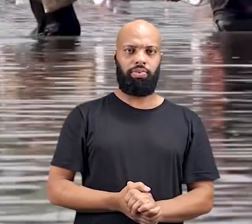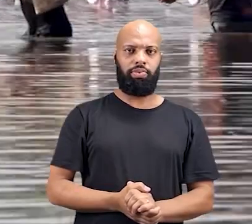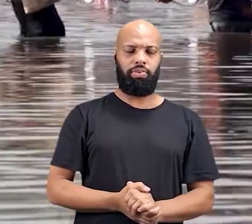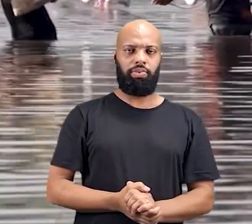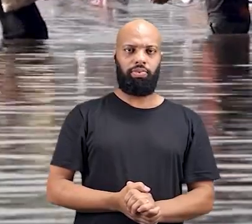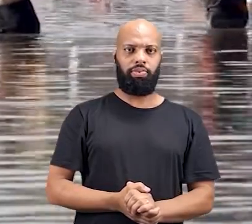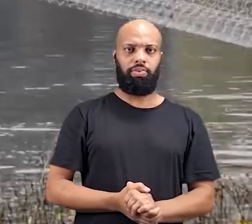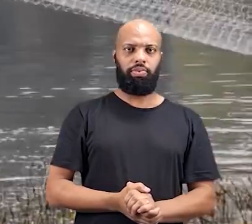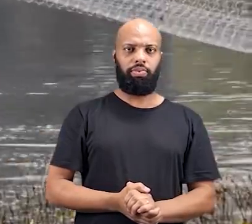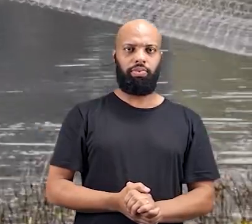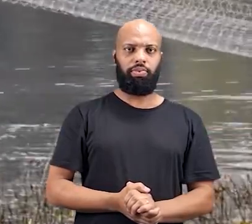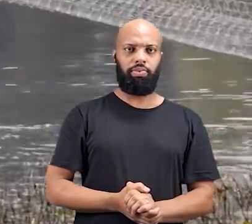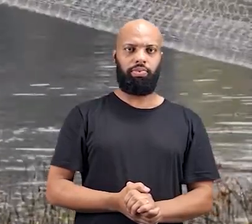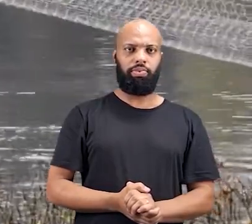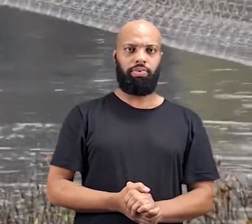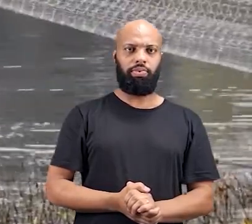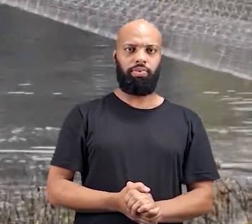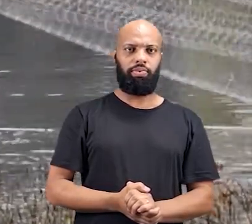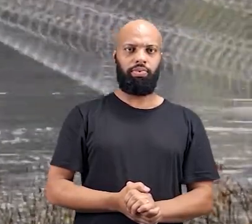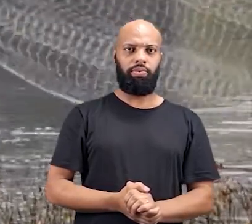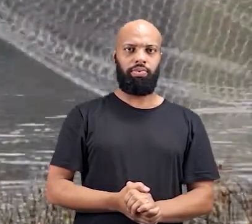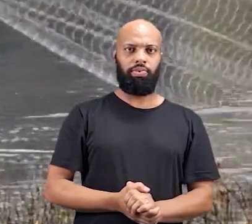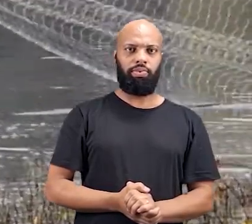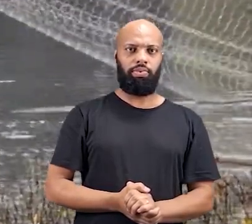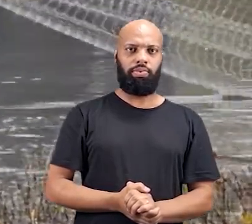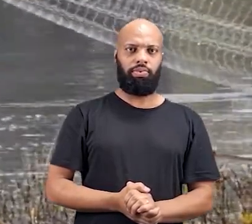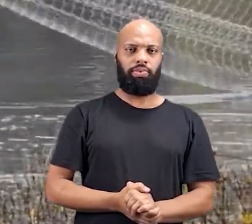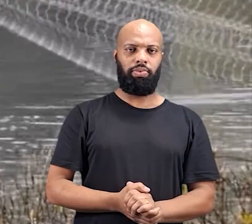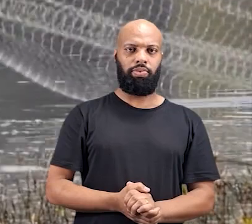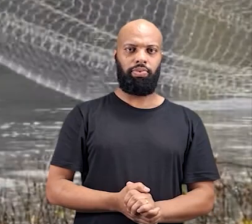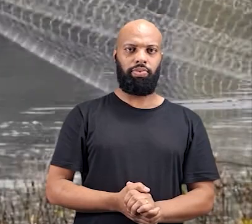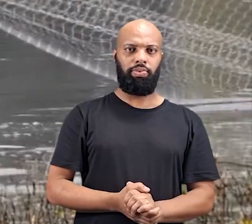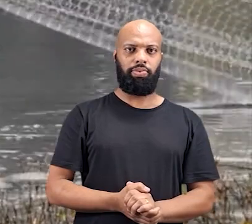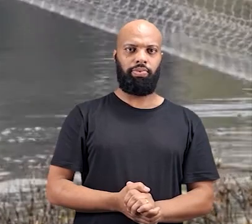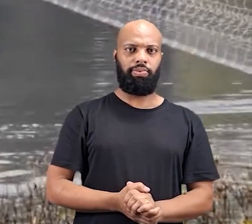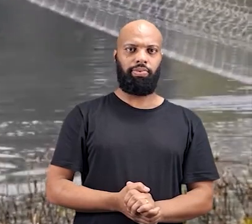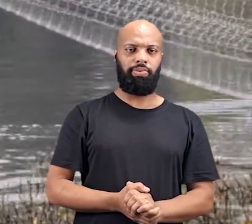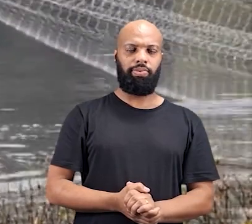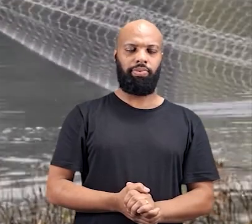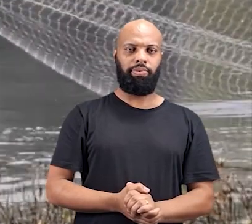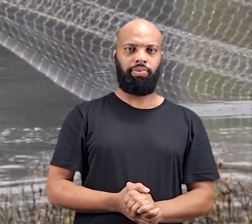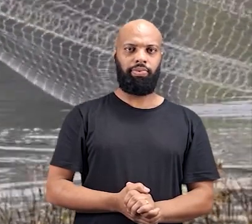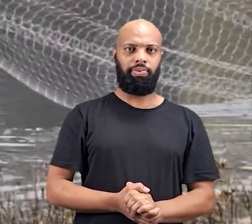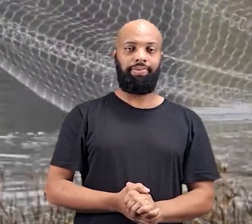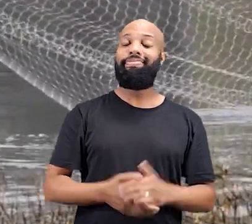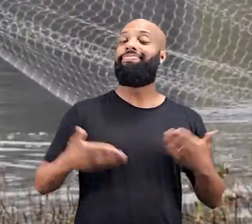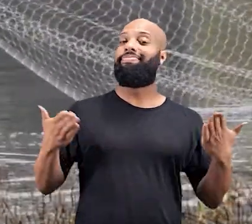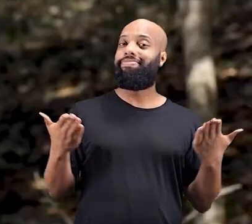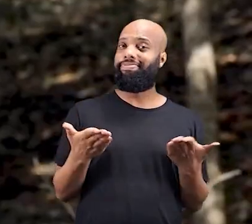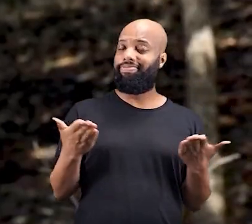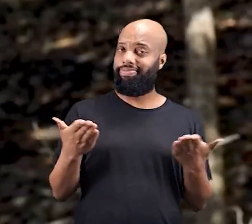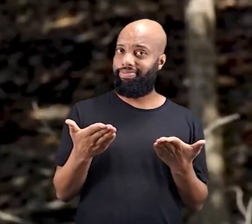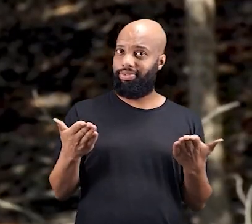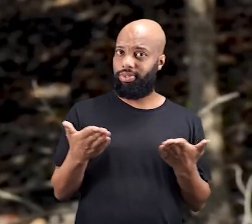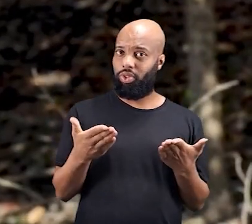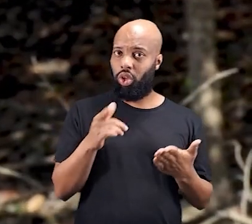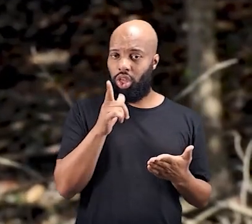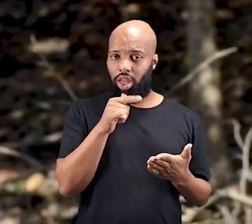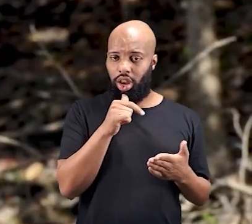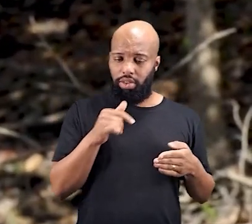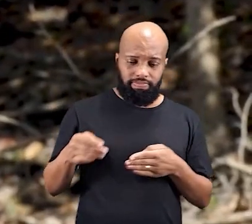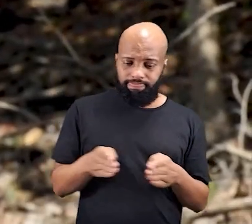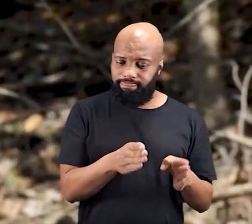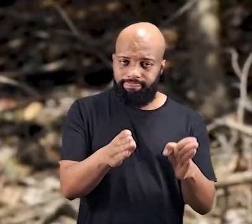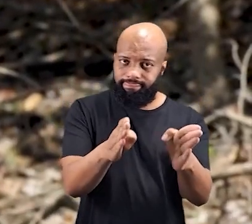Agora, o rio mesmo está mudado. Nesse ano, nesse ano, deu um pouco de peixe para